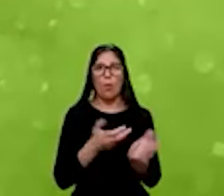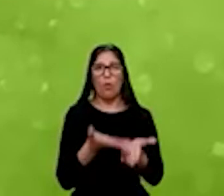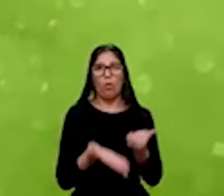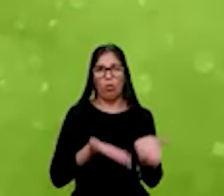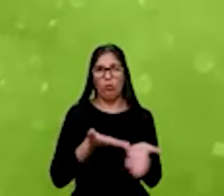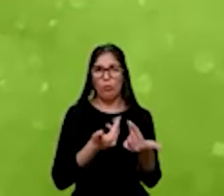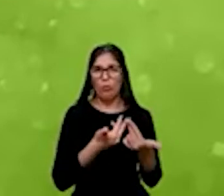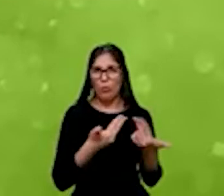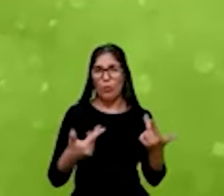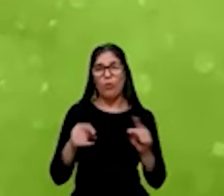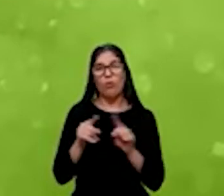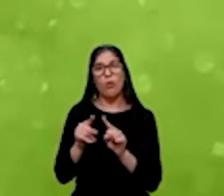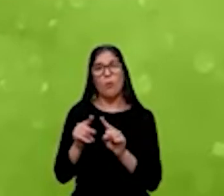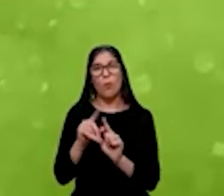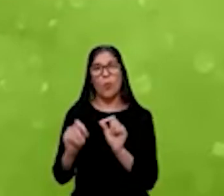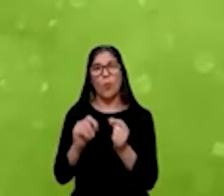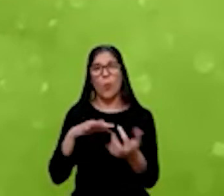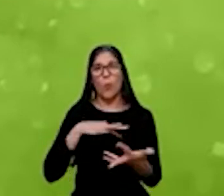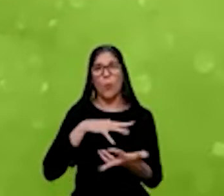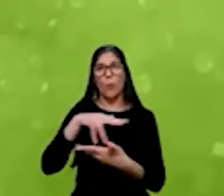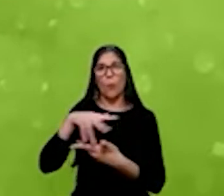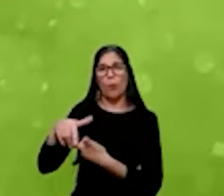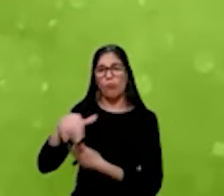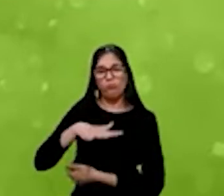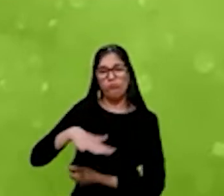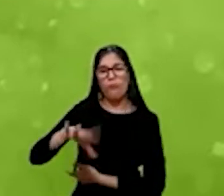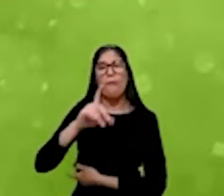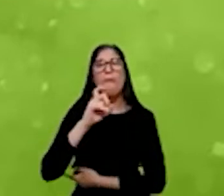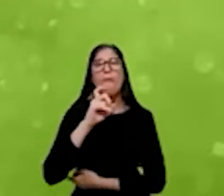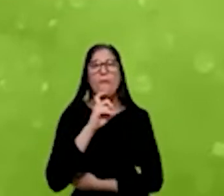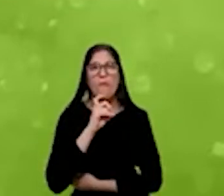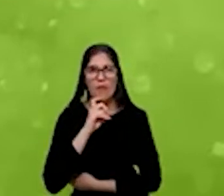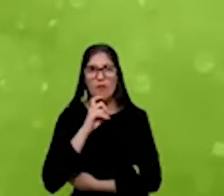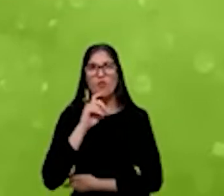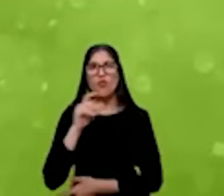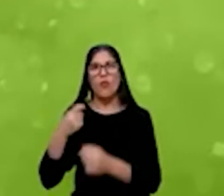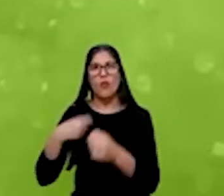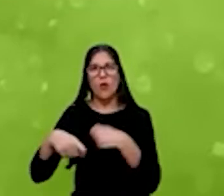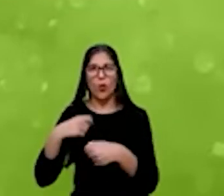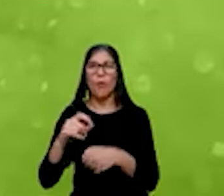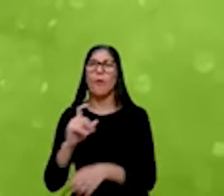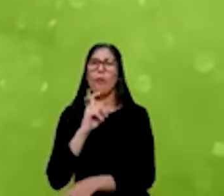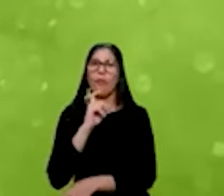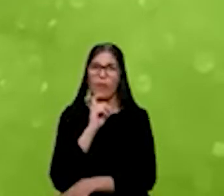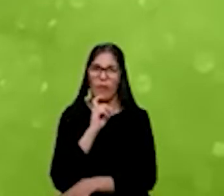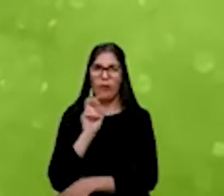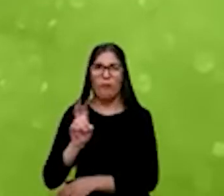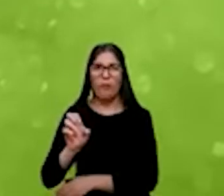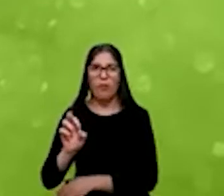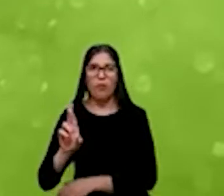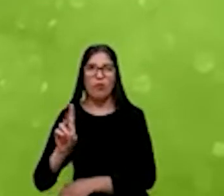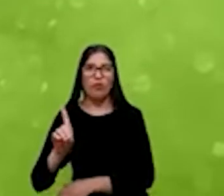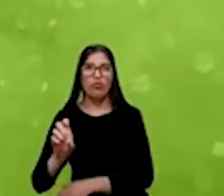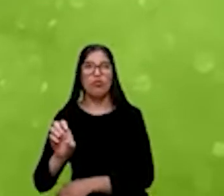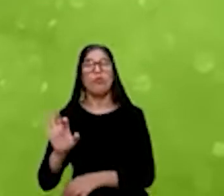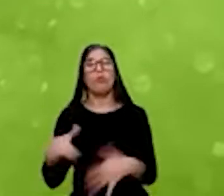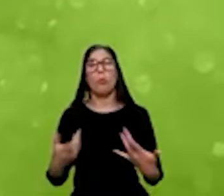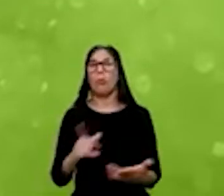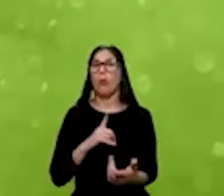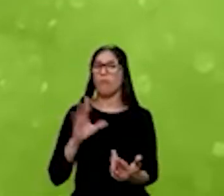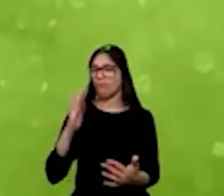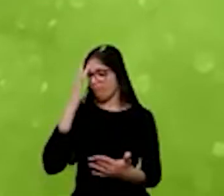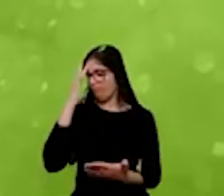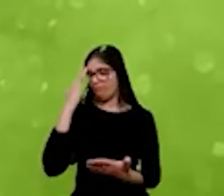nossa atuação no mundo verde, nas finanças verdes. E a gente tem uma convicção muito grande